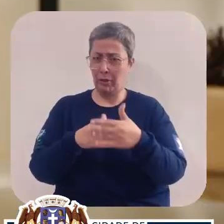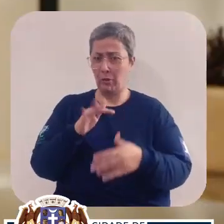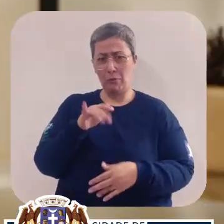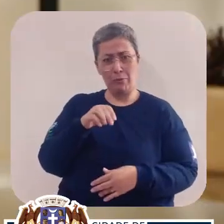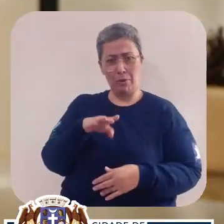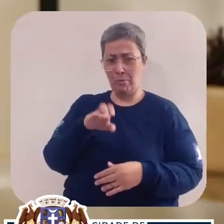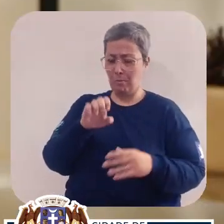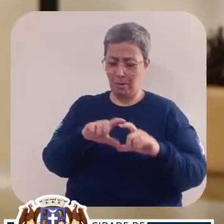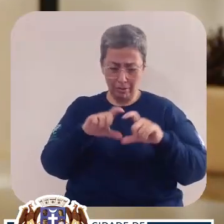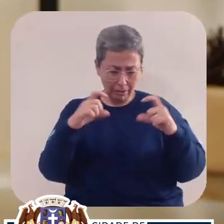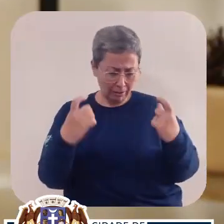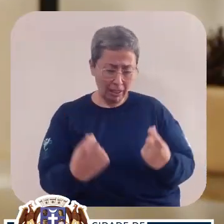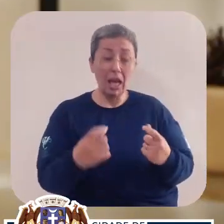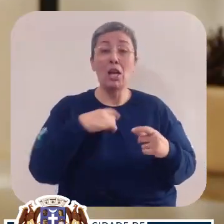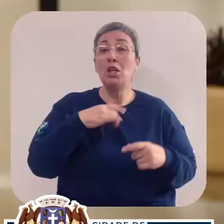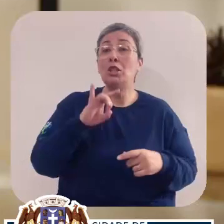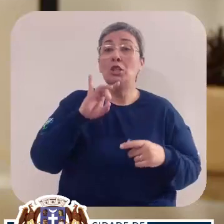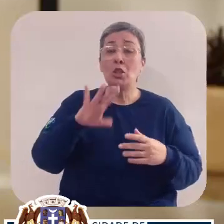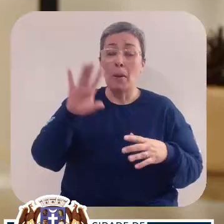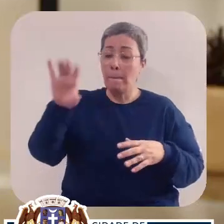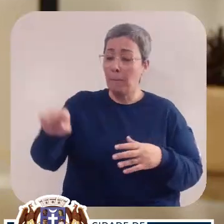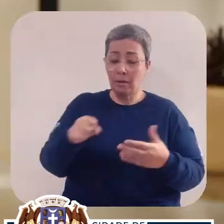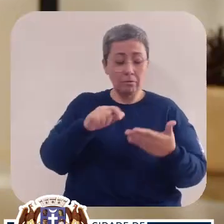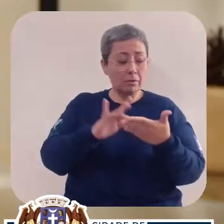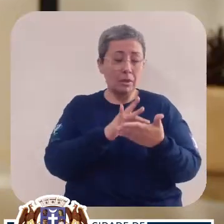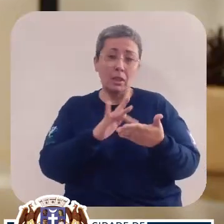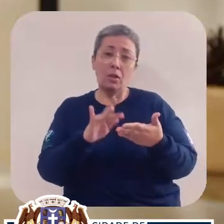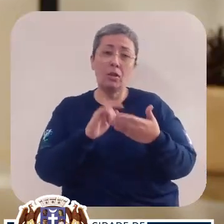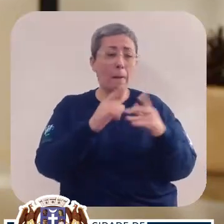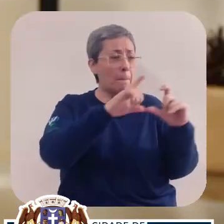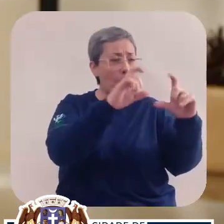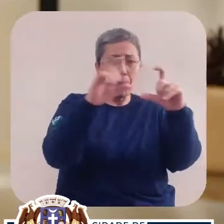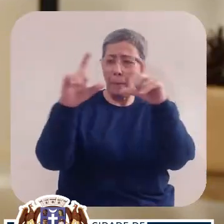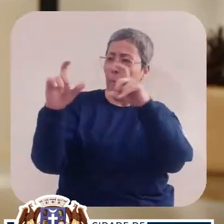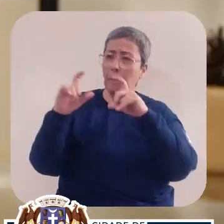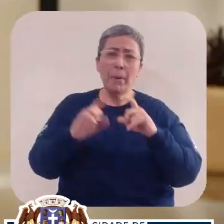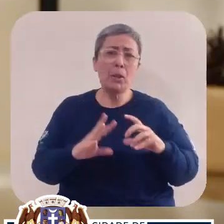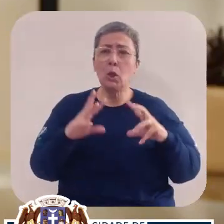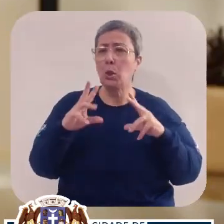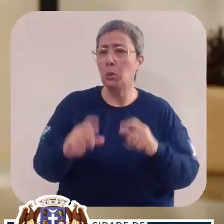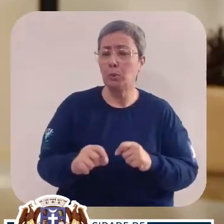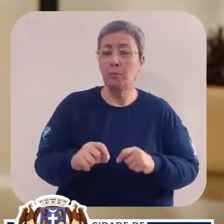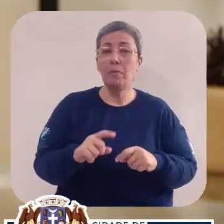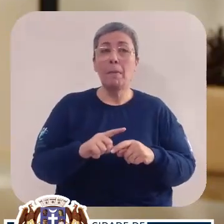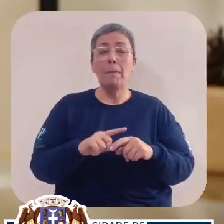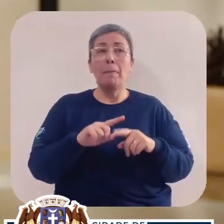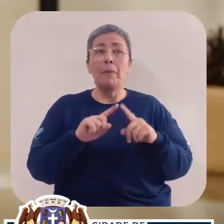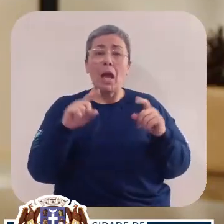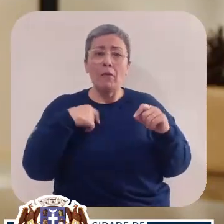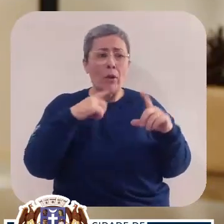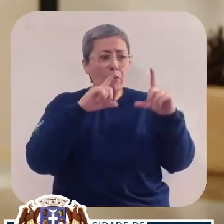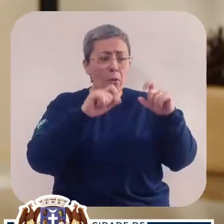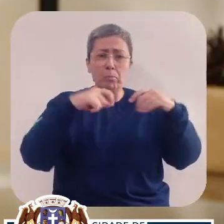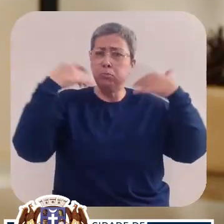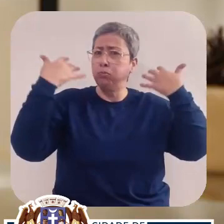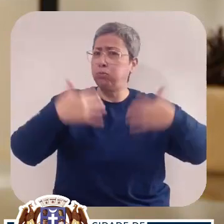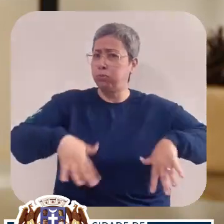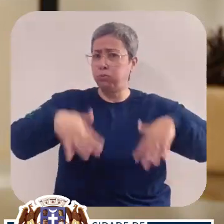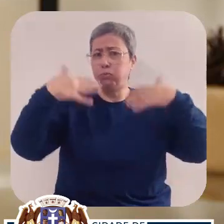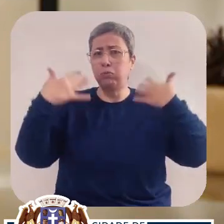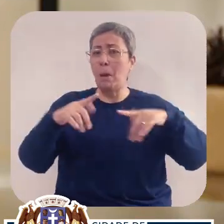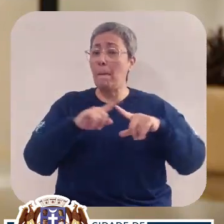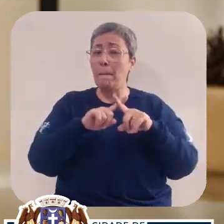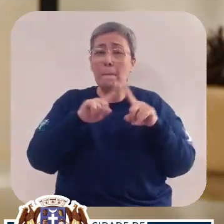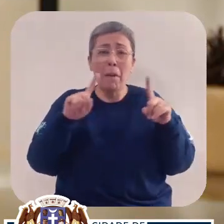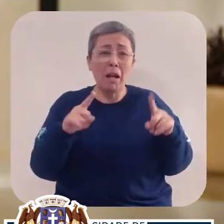limitação do filme fotográfico. É só pegar o celular e sair fotografando tudo. Nós fotografamos